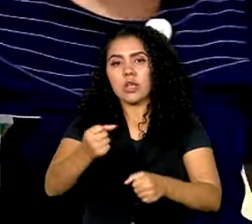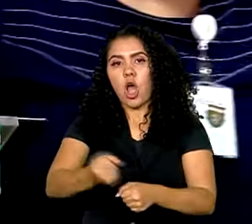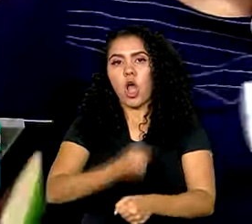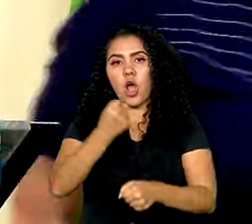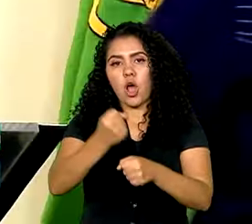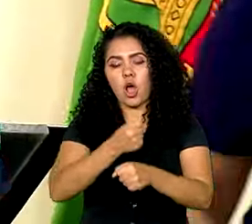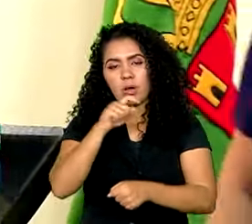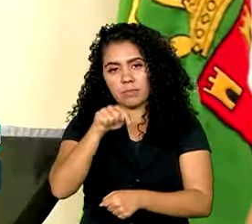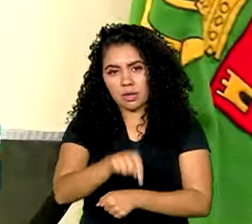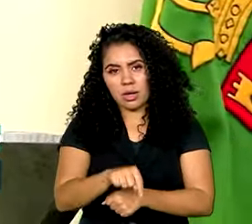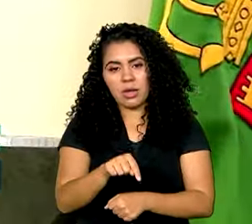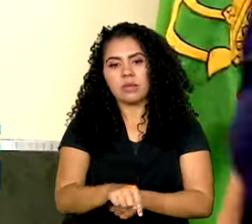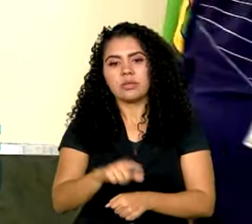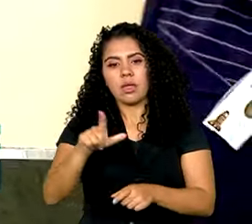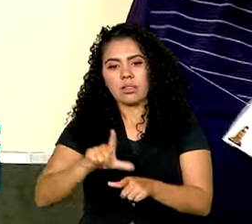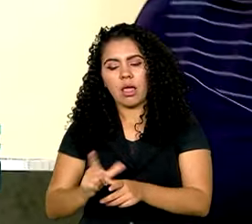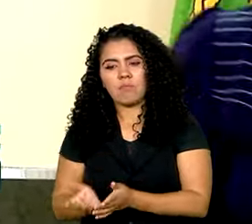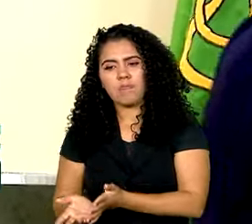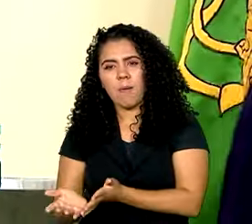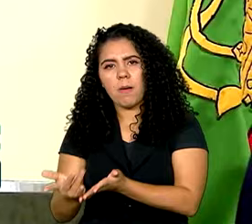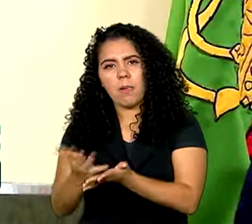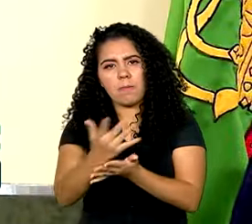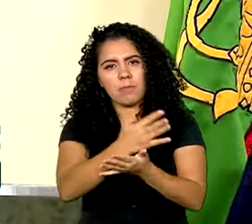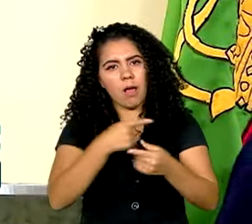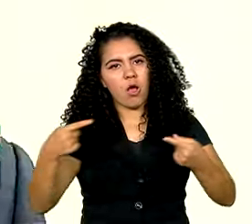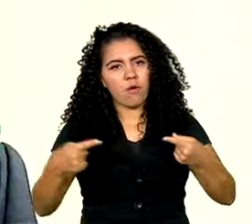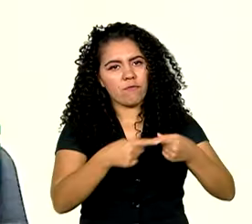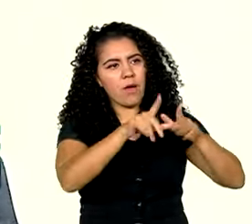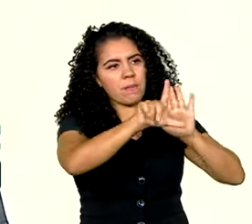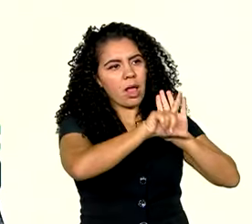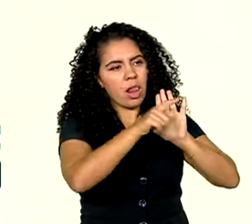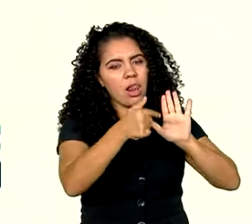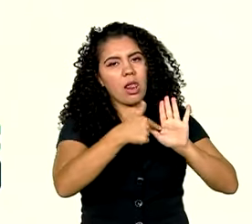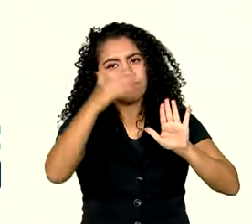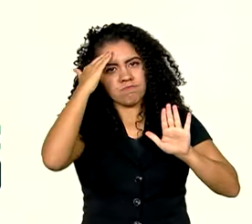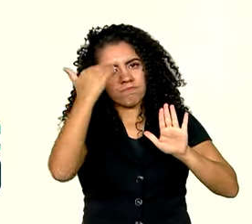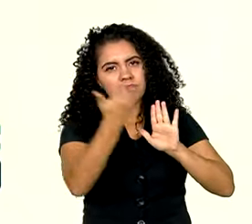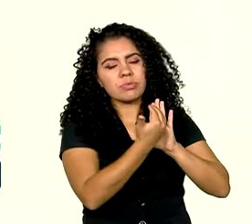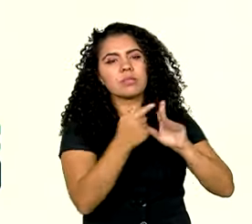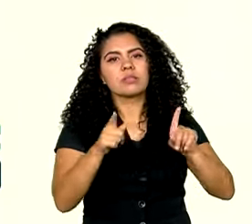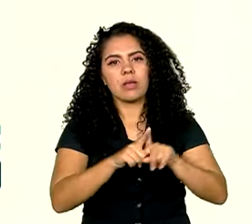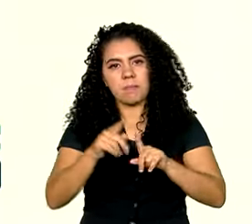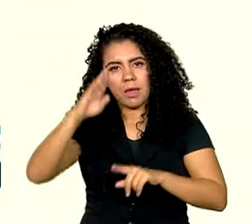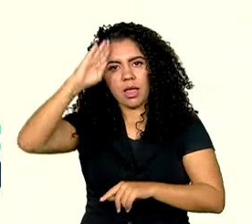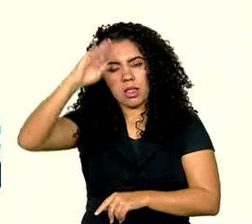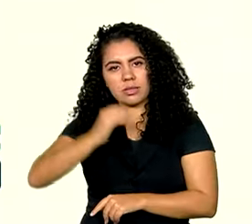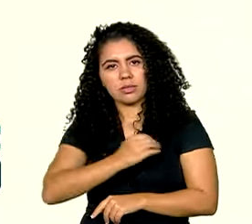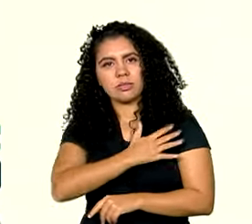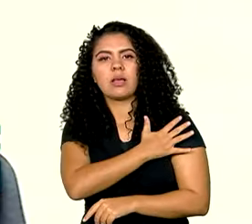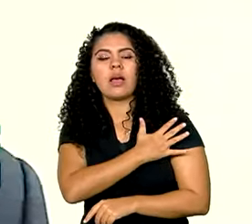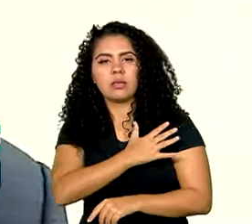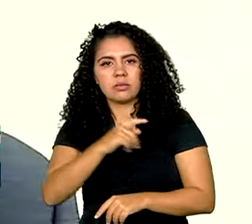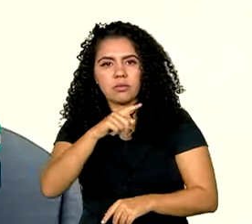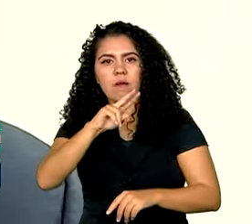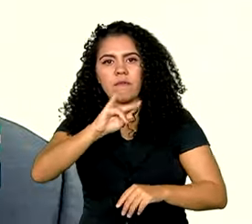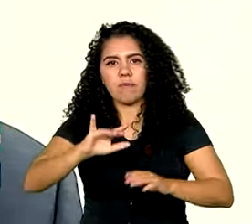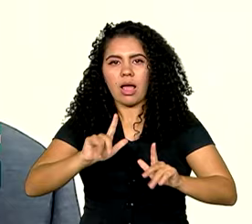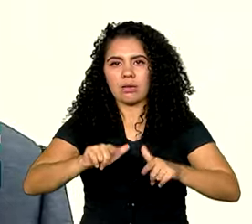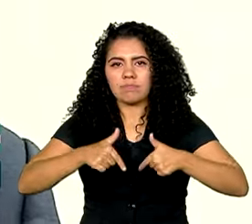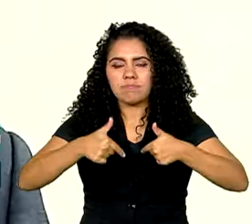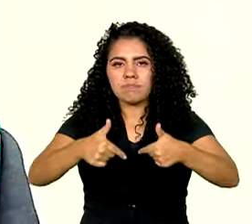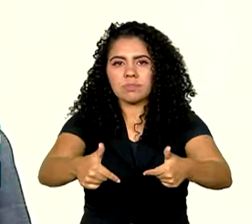conta todos os aspectos legais e o Exército vai trabalhar para que o impacto ambiental seja o mínimo